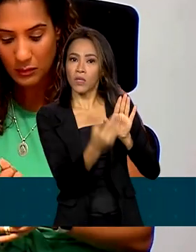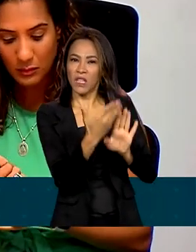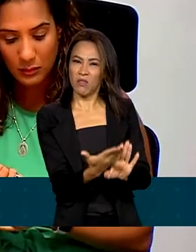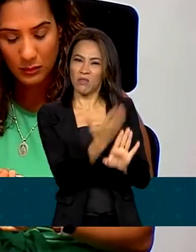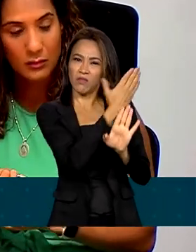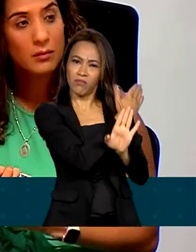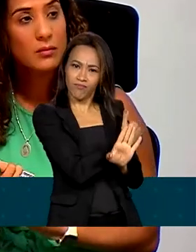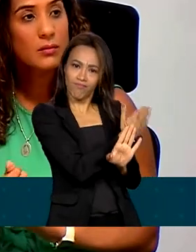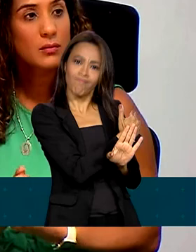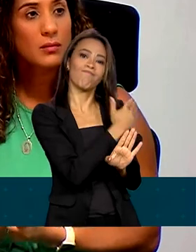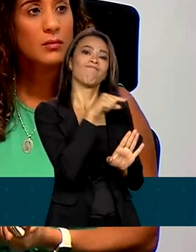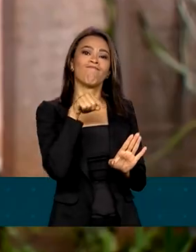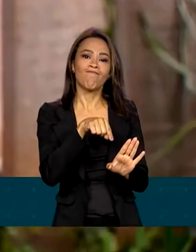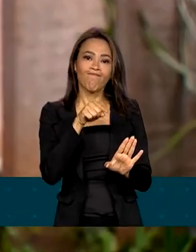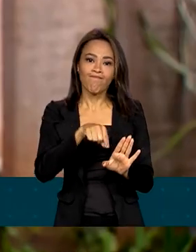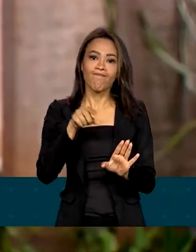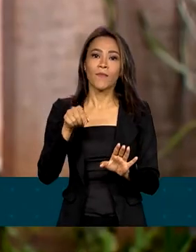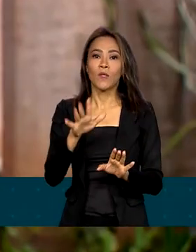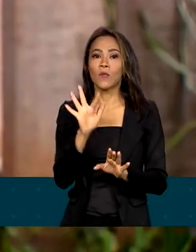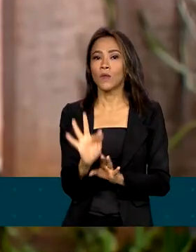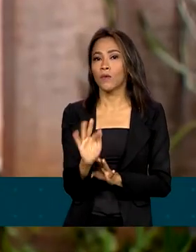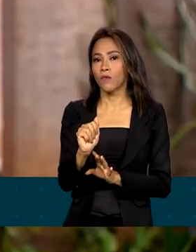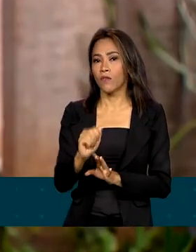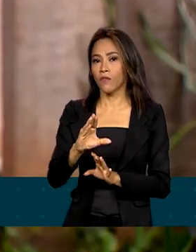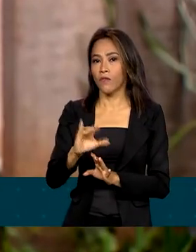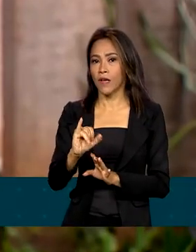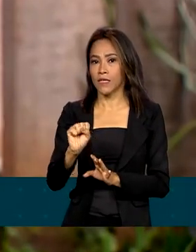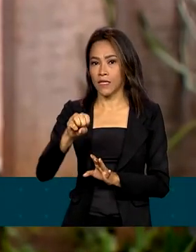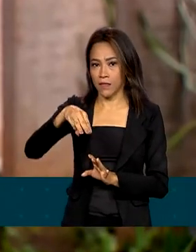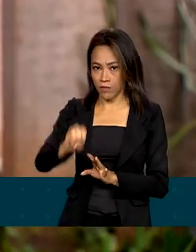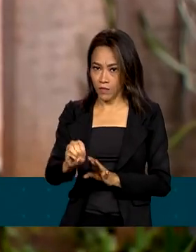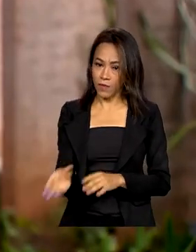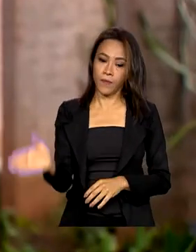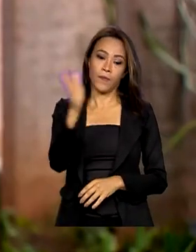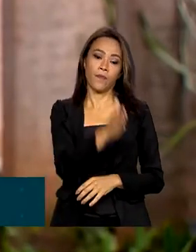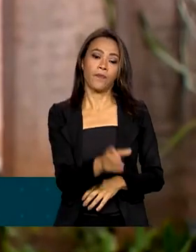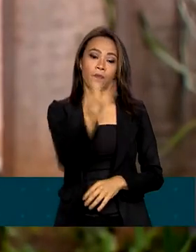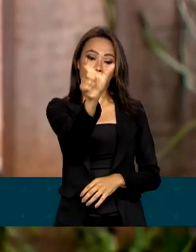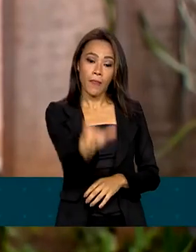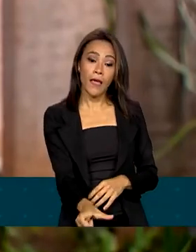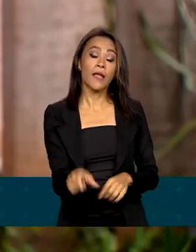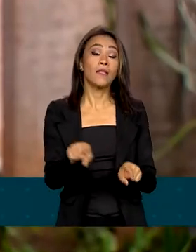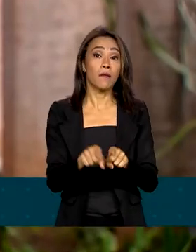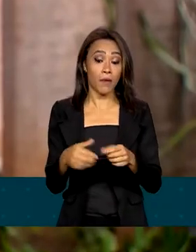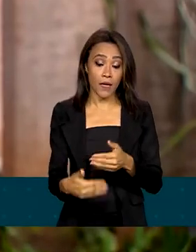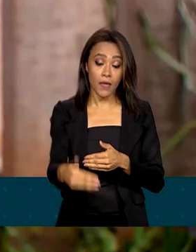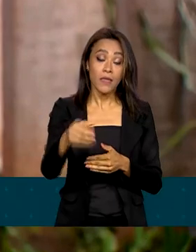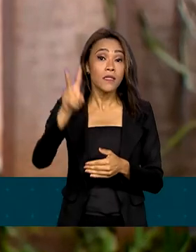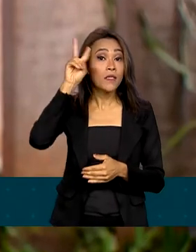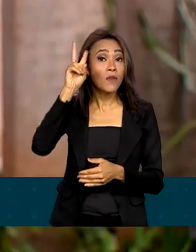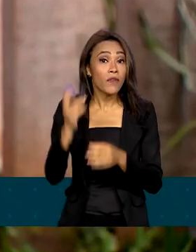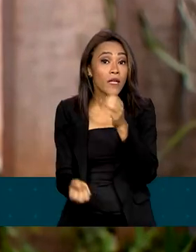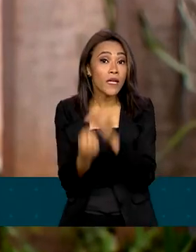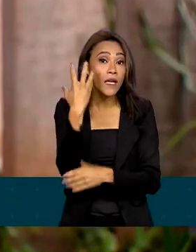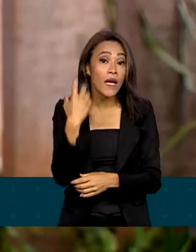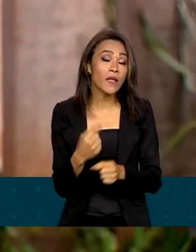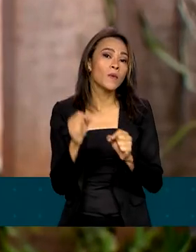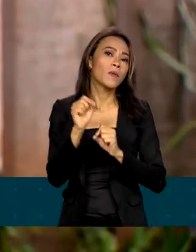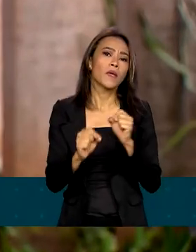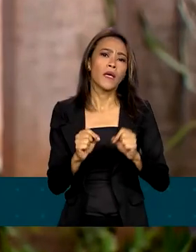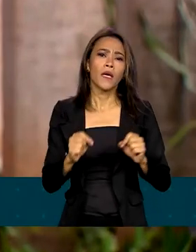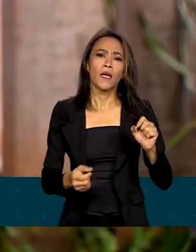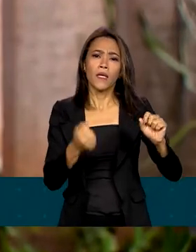enraizados do fascismo. Também foi anunciada nesta segunda-feira a implantação de um observatório para